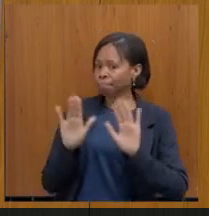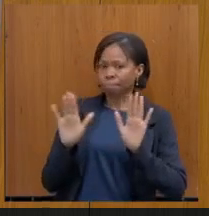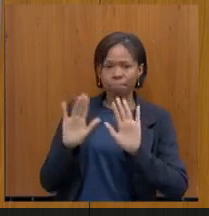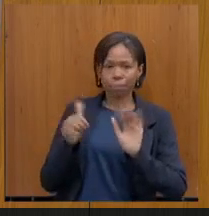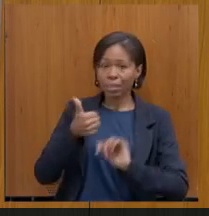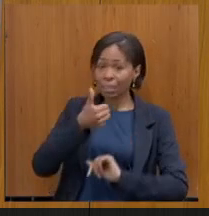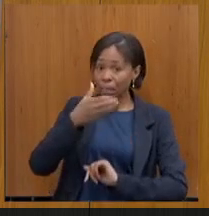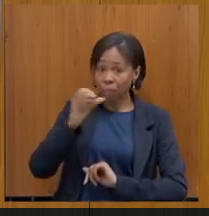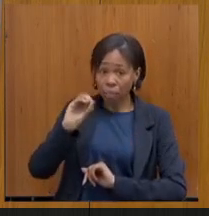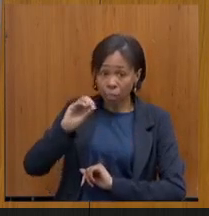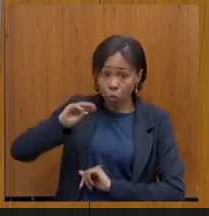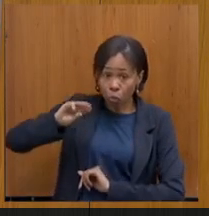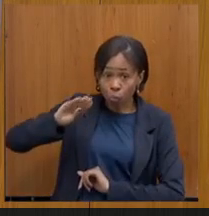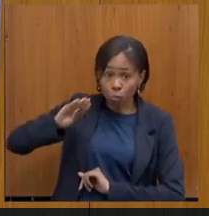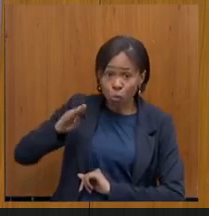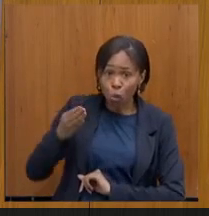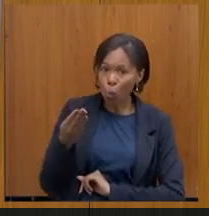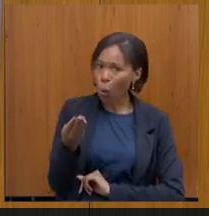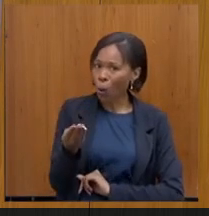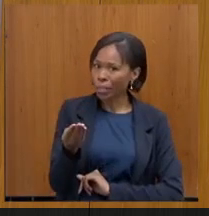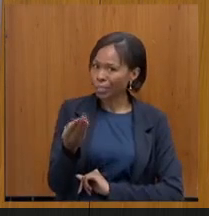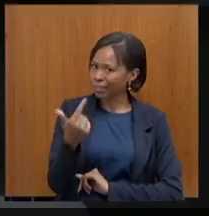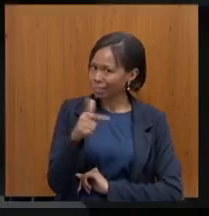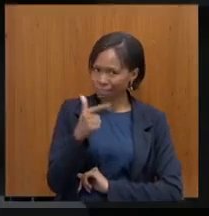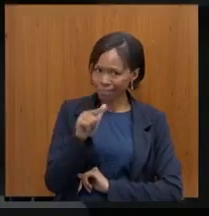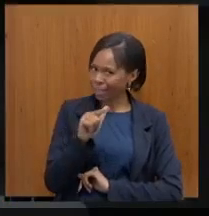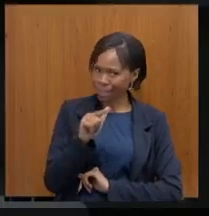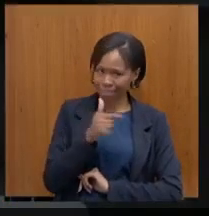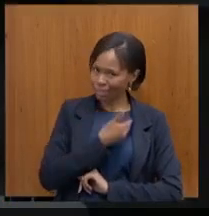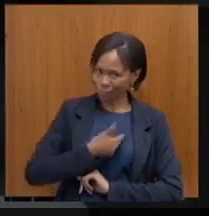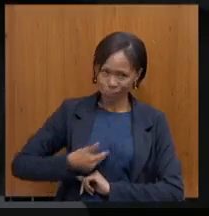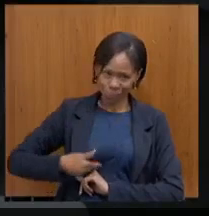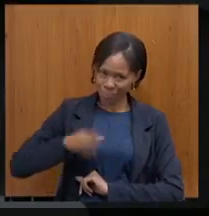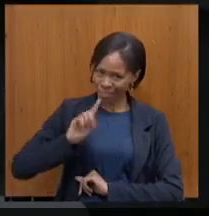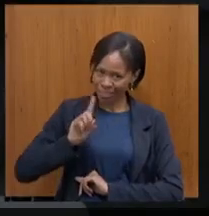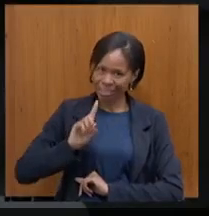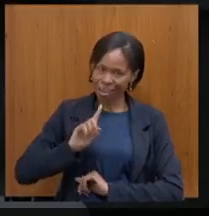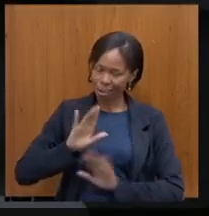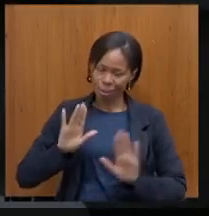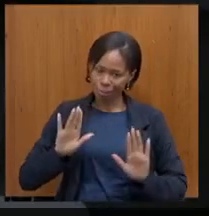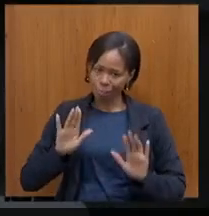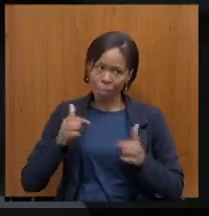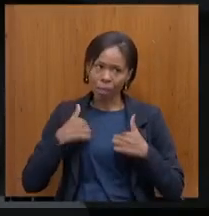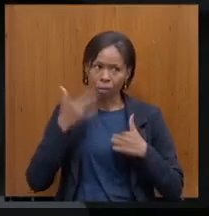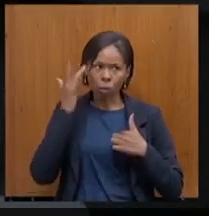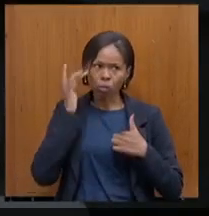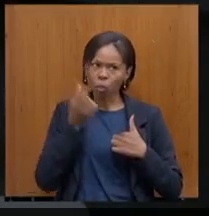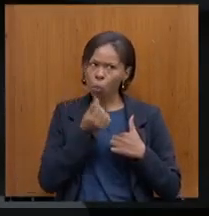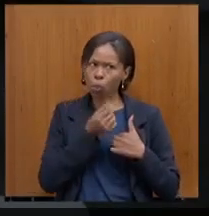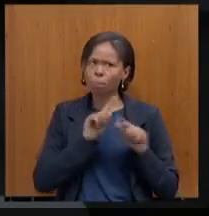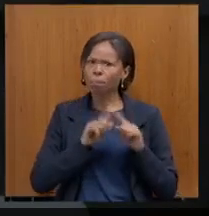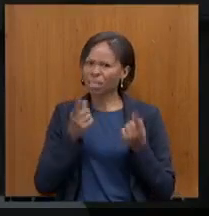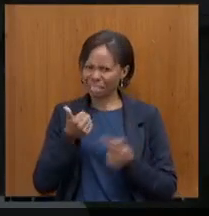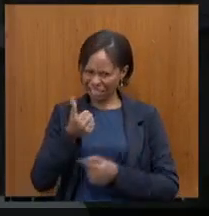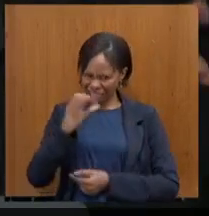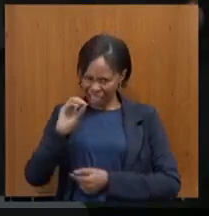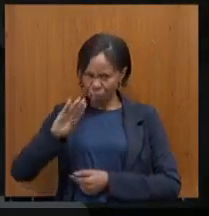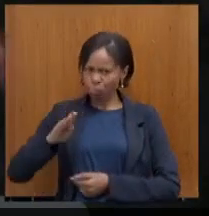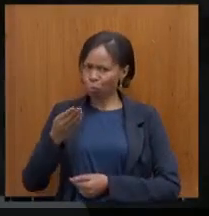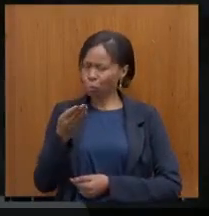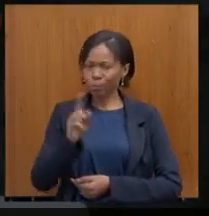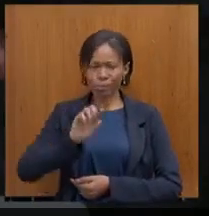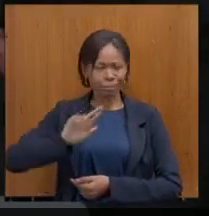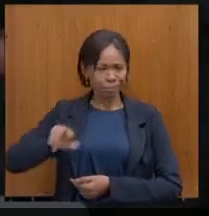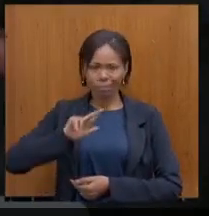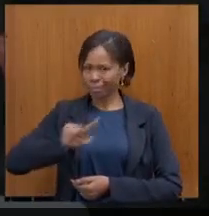10 bilhões de reais no Caixa do Estado. Eu não tenho aqui o valor, mas definitivamente não é 10 bilhões. O saldo da conta do